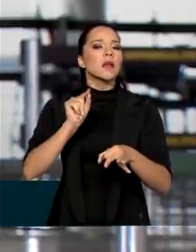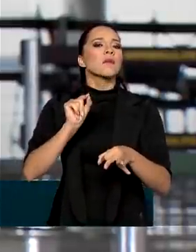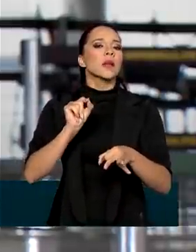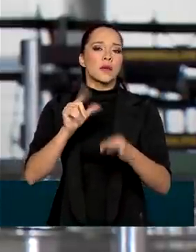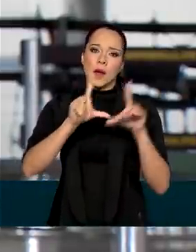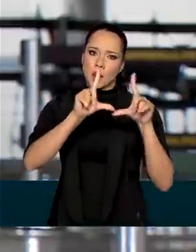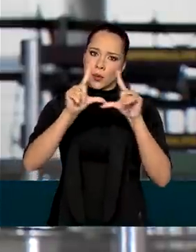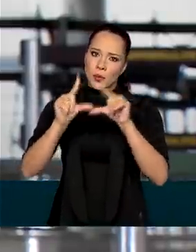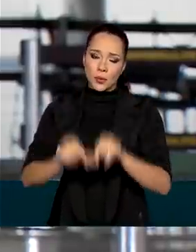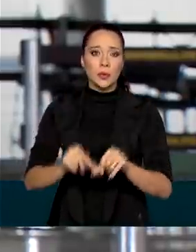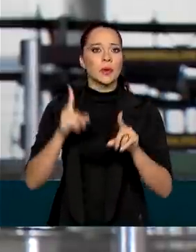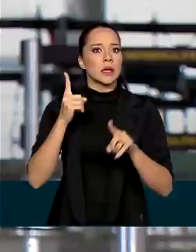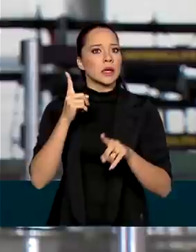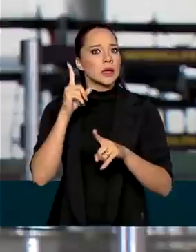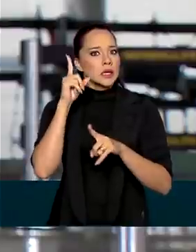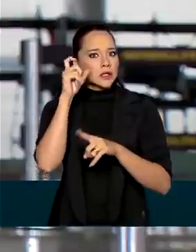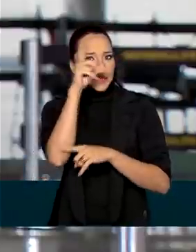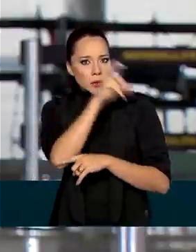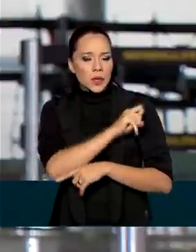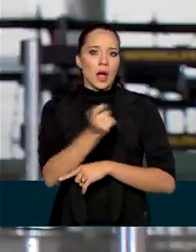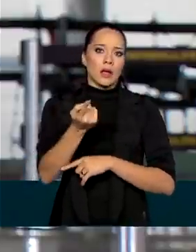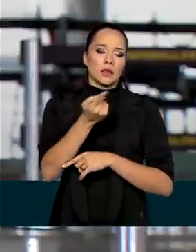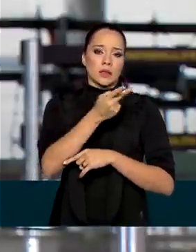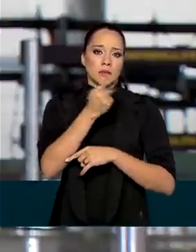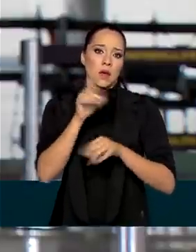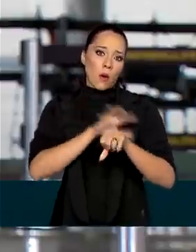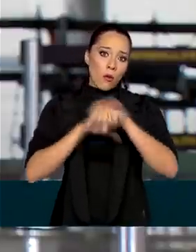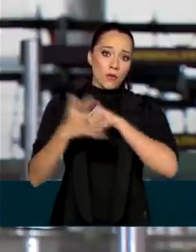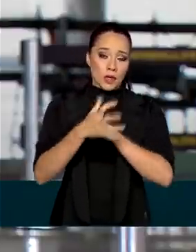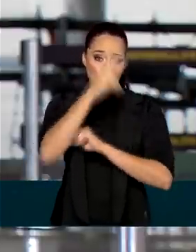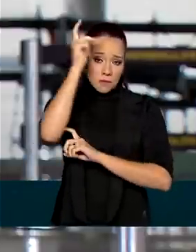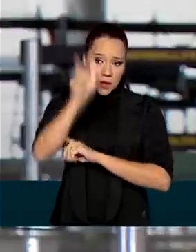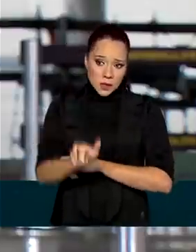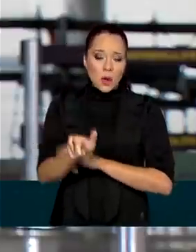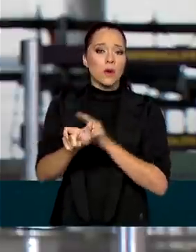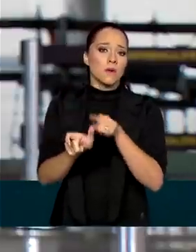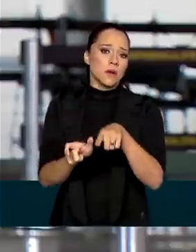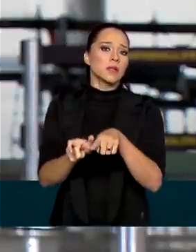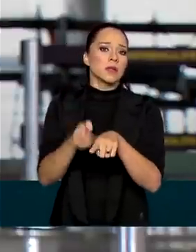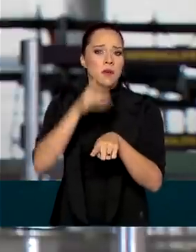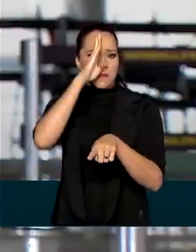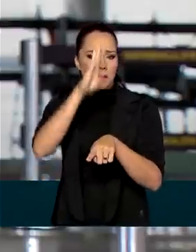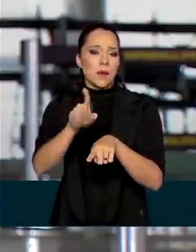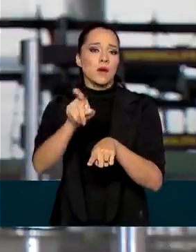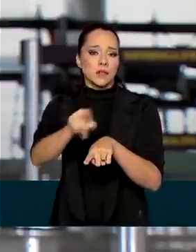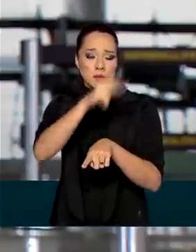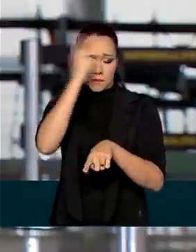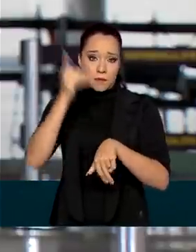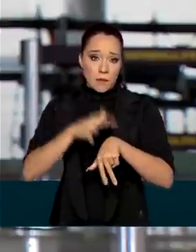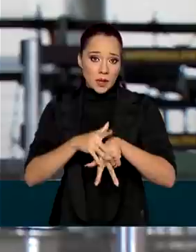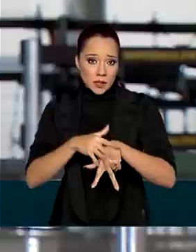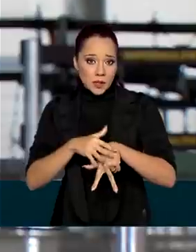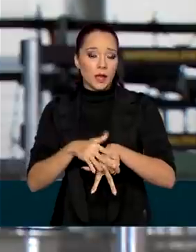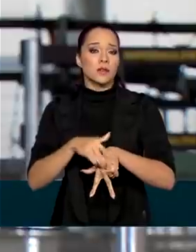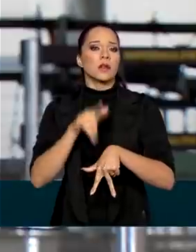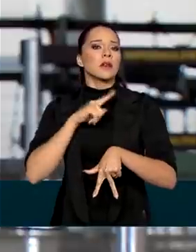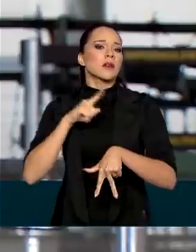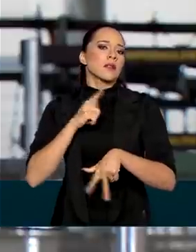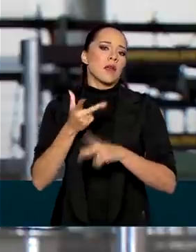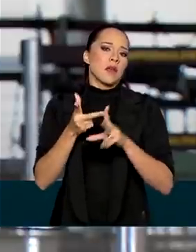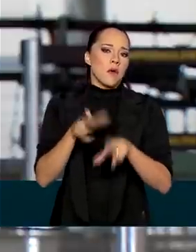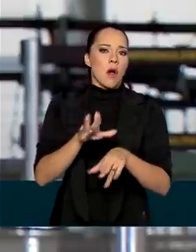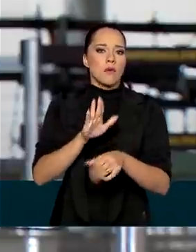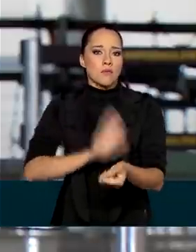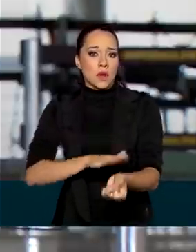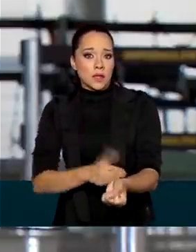as complicações associadas à Covid-19 nos casos específicos de pacientes que são classificados como